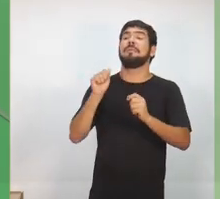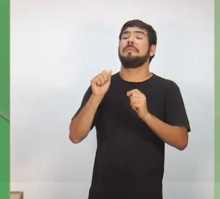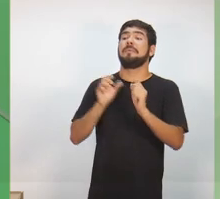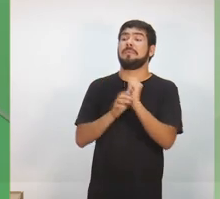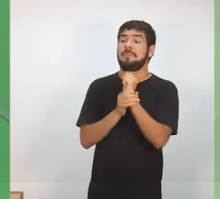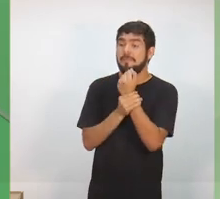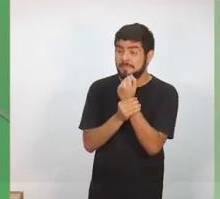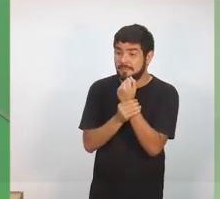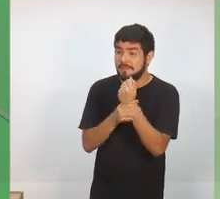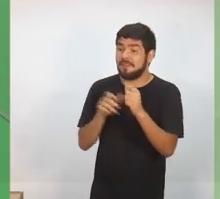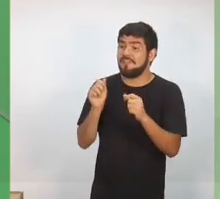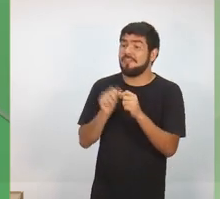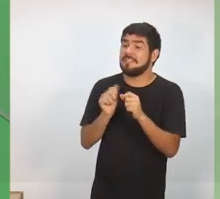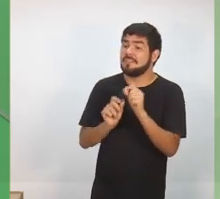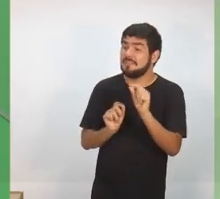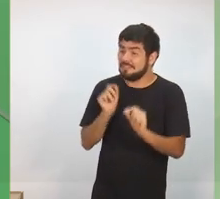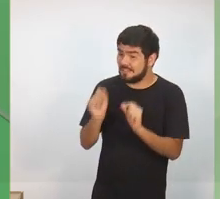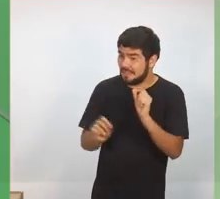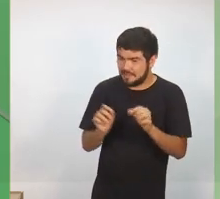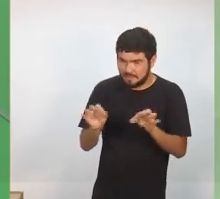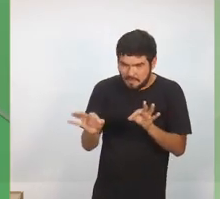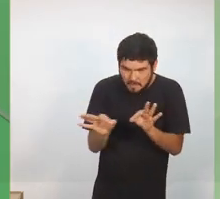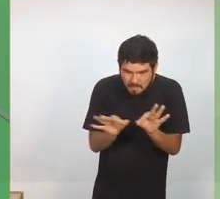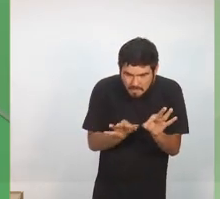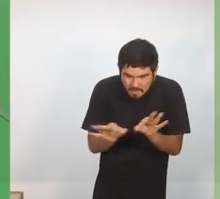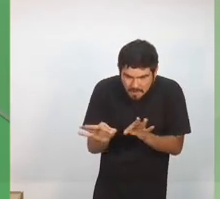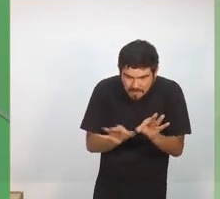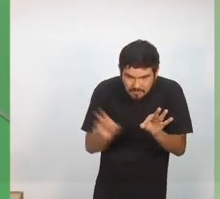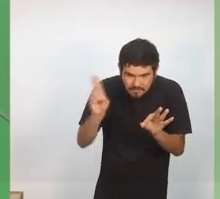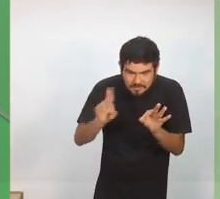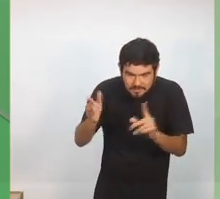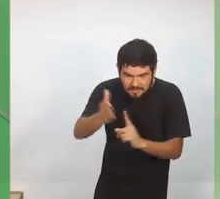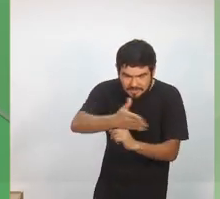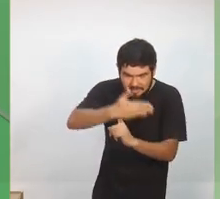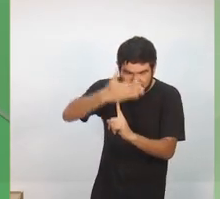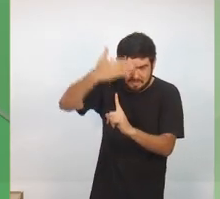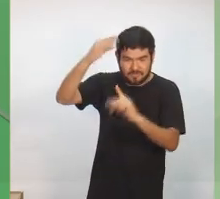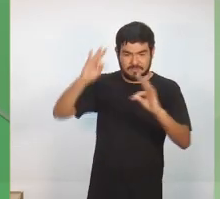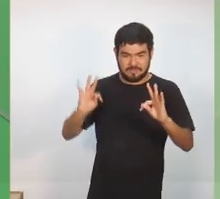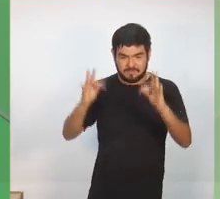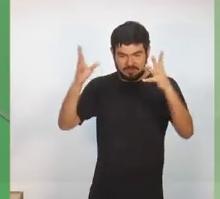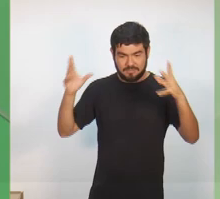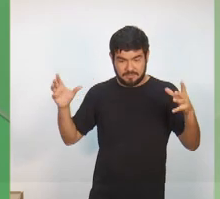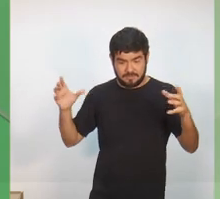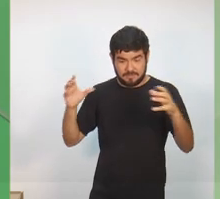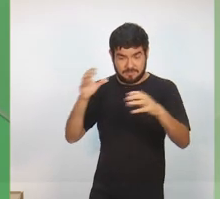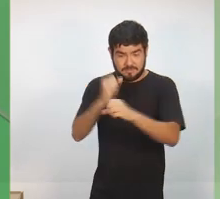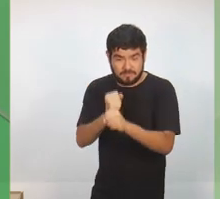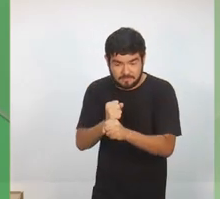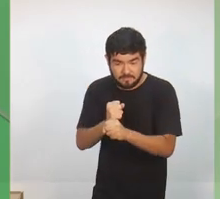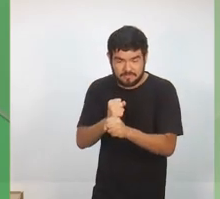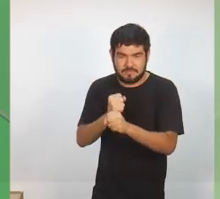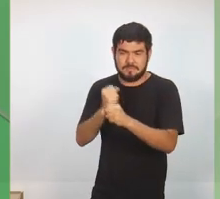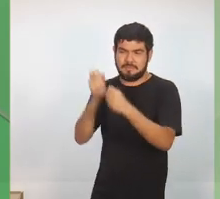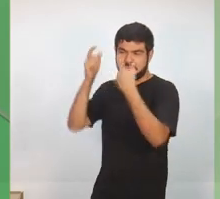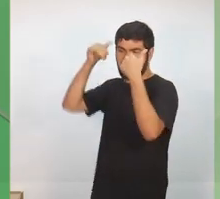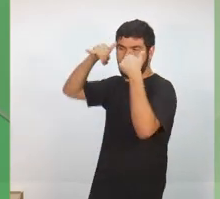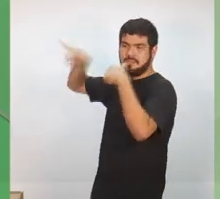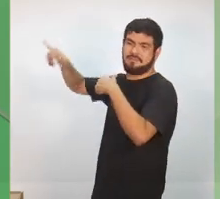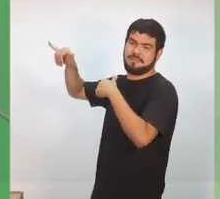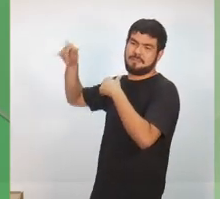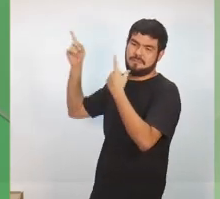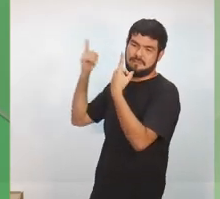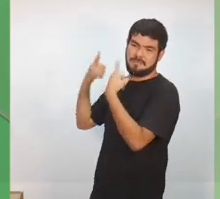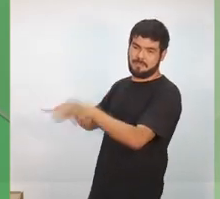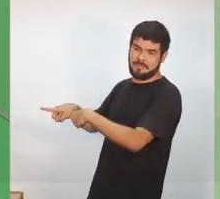plano de maneira que a gente possa fazer a prevenção usando as tecnologias adequadas para combater a nossa violência no Estado. E, diante disso,